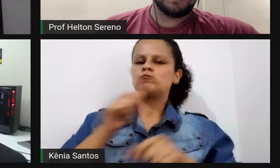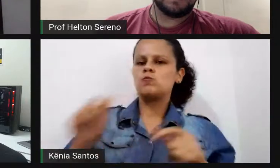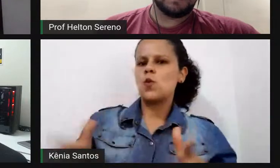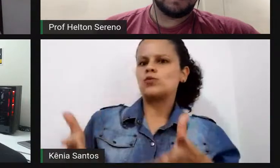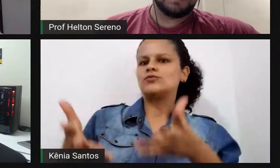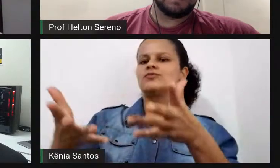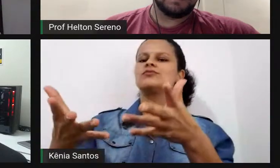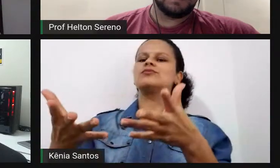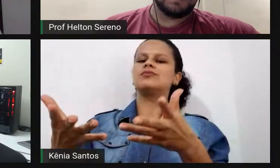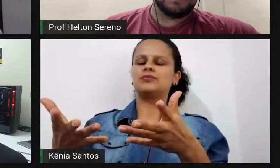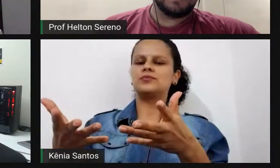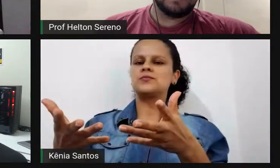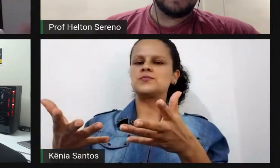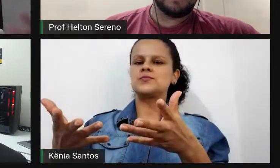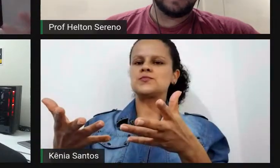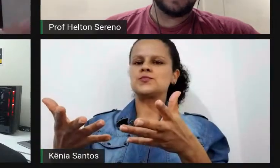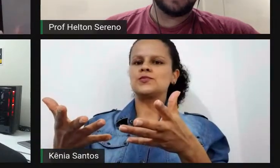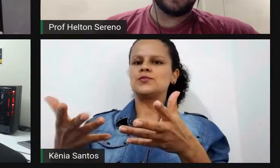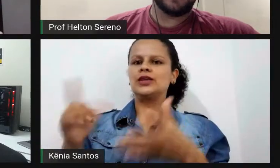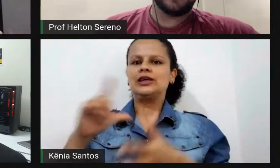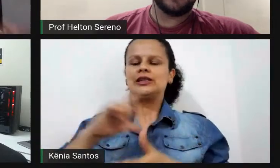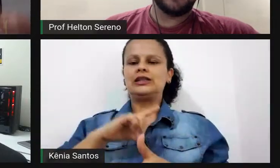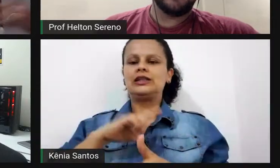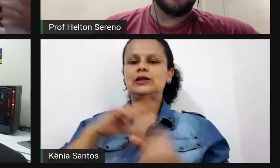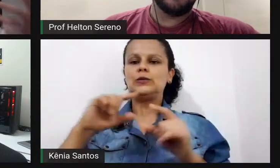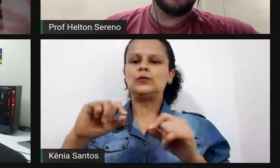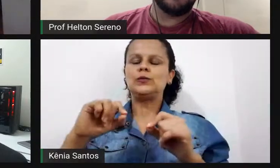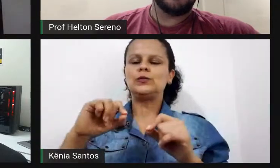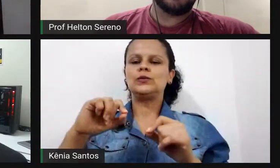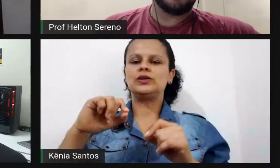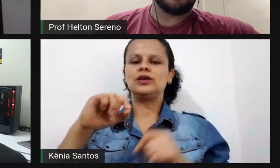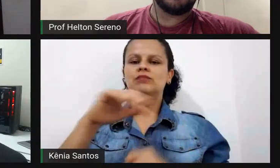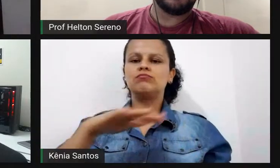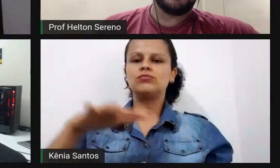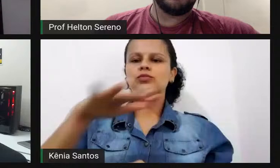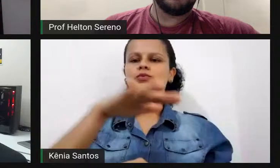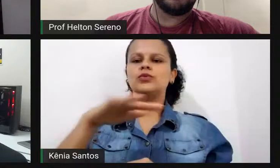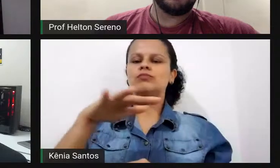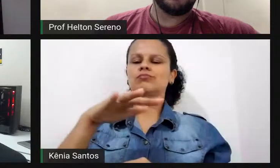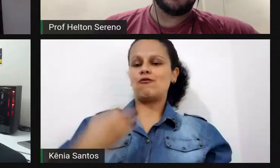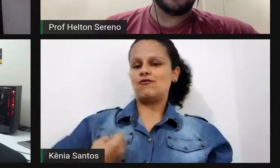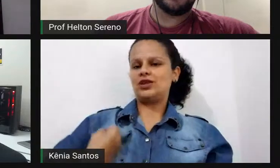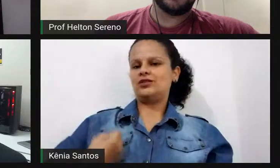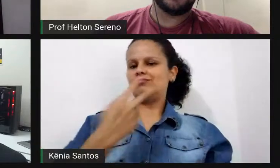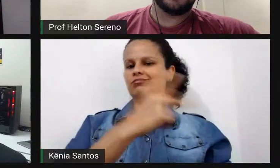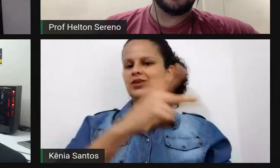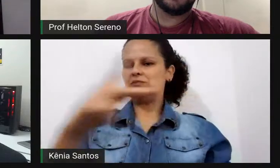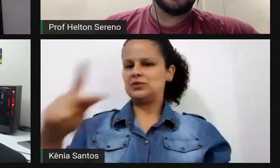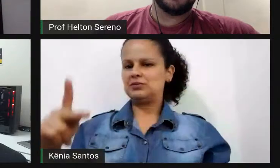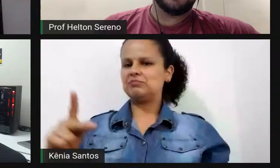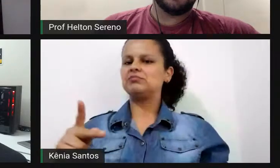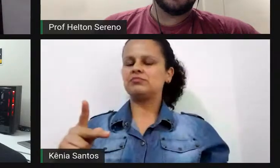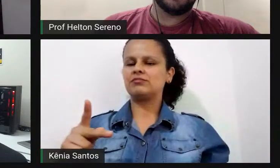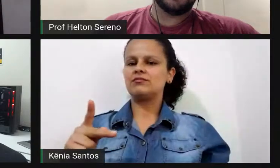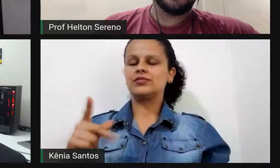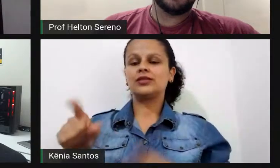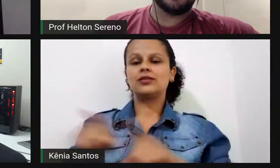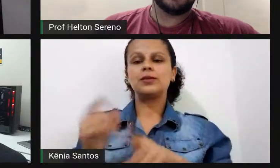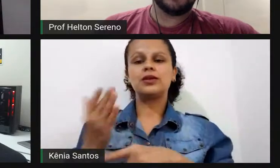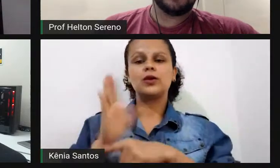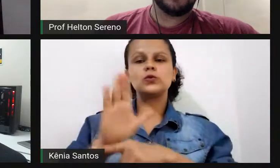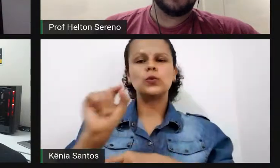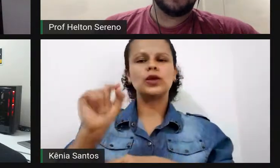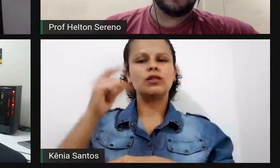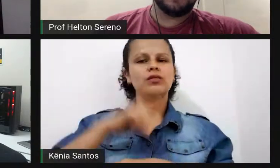adentrar esse mundo em que esses estudantes vivem, Contribuir para o exercício do pensamento